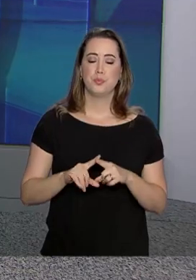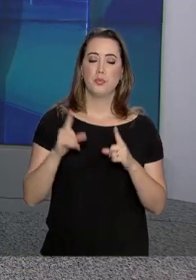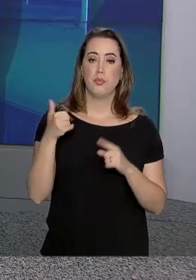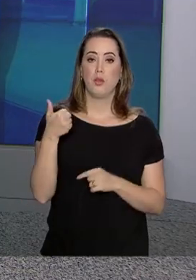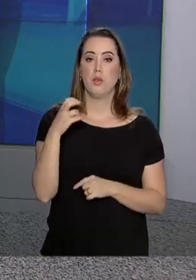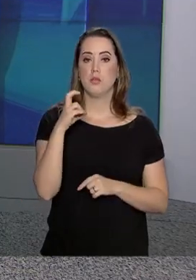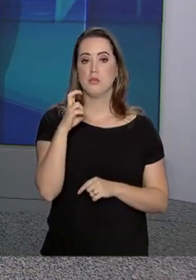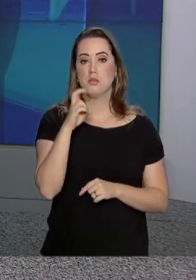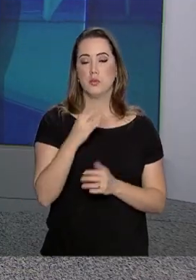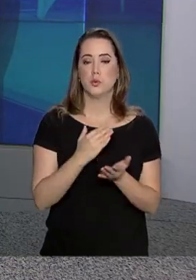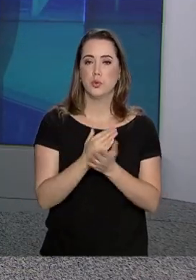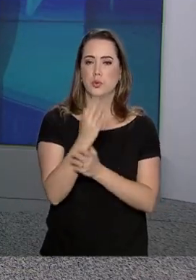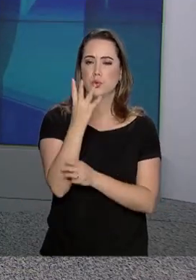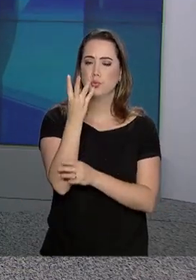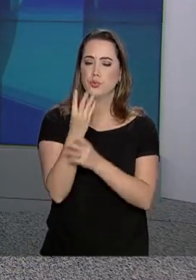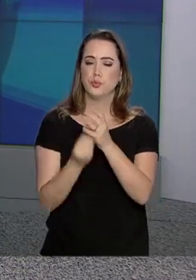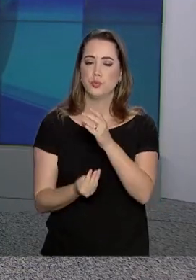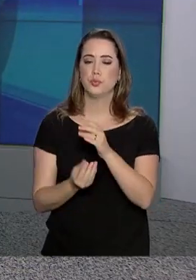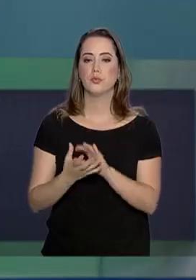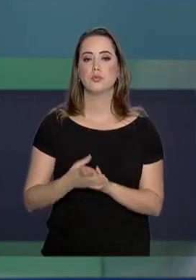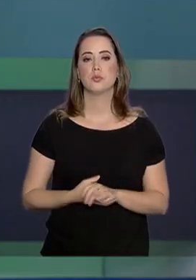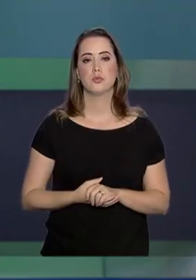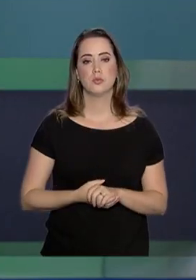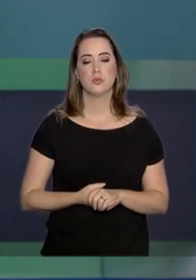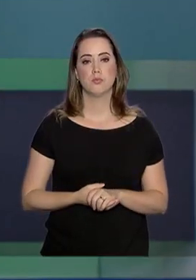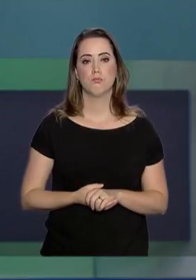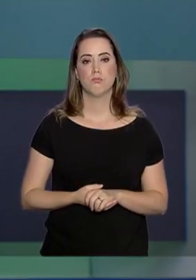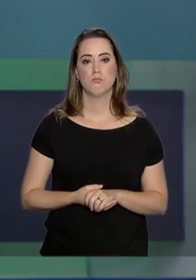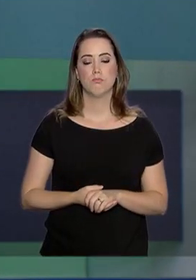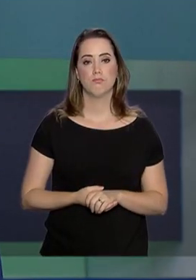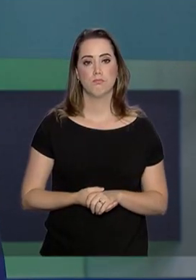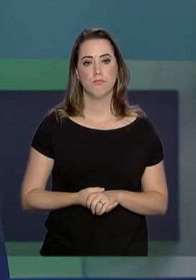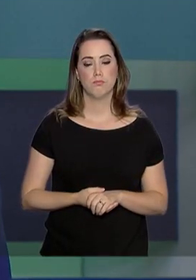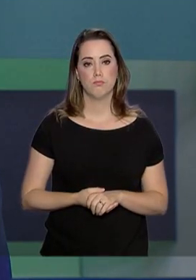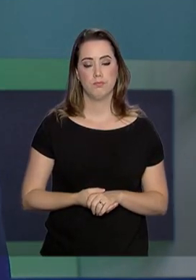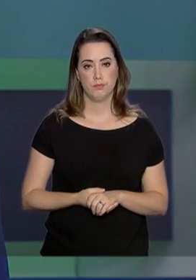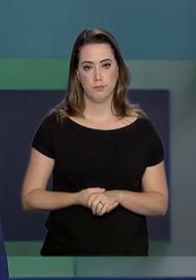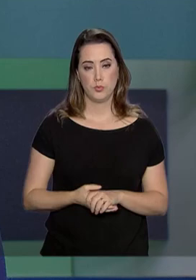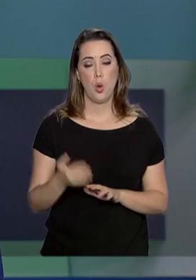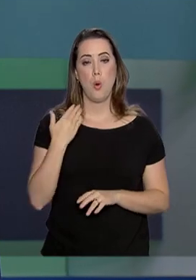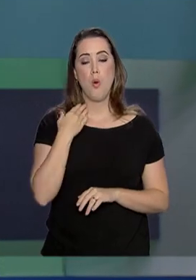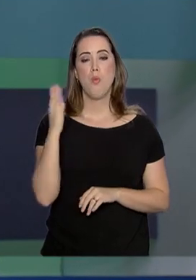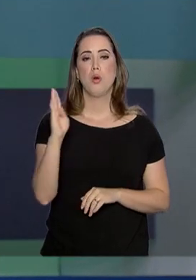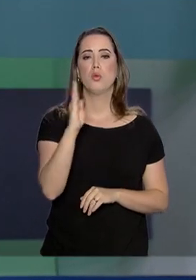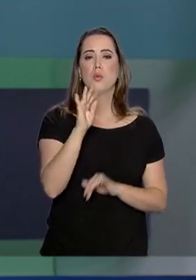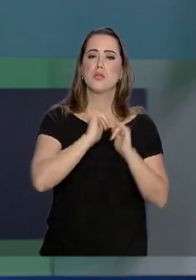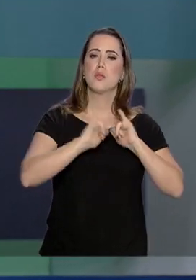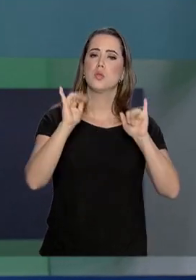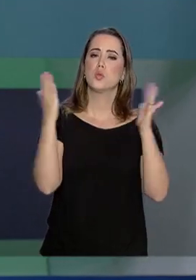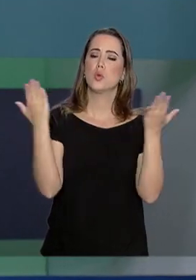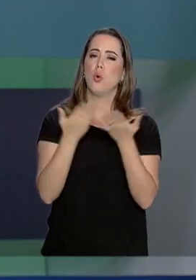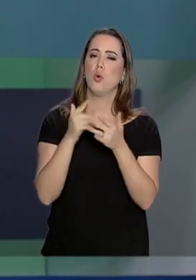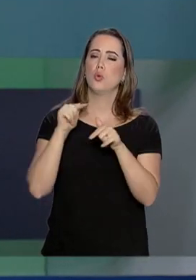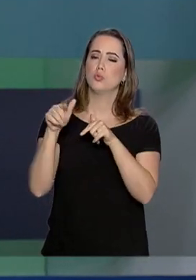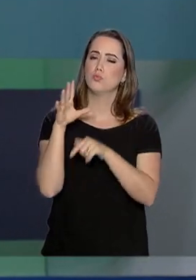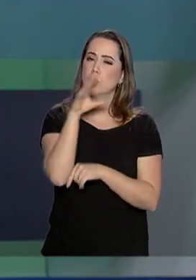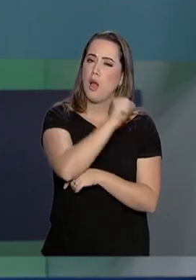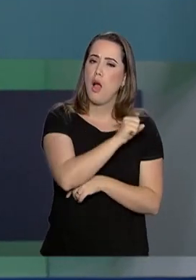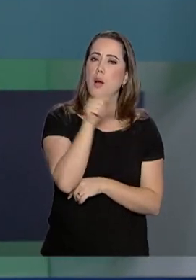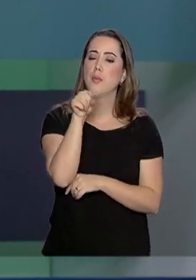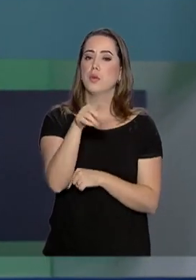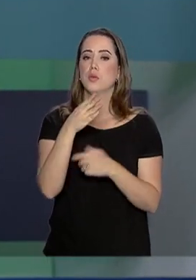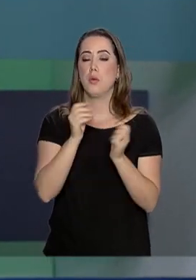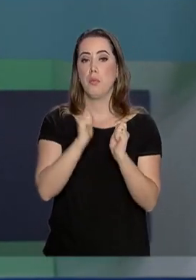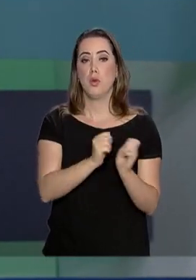155 continuam desaparecidas. O Banco do Brasil anunciou hoje uma medida emergencial que permite a